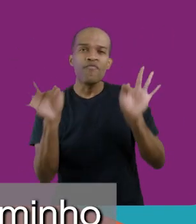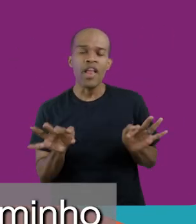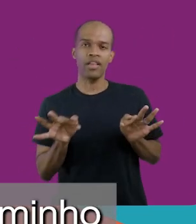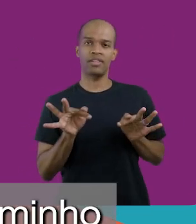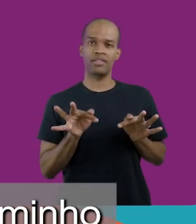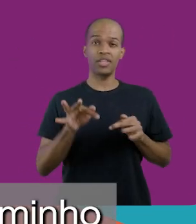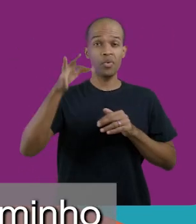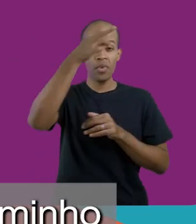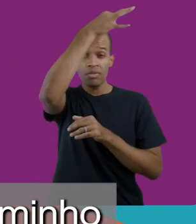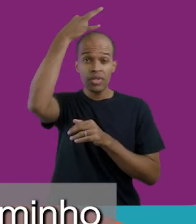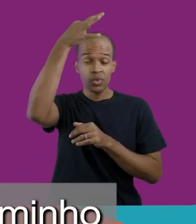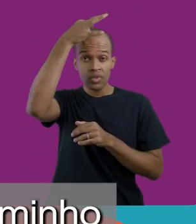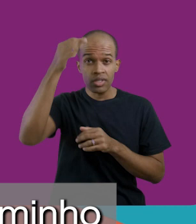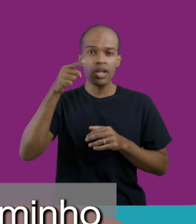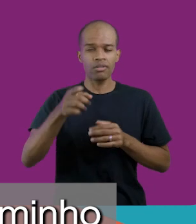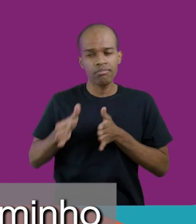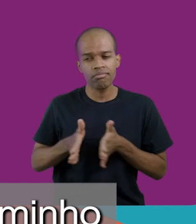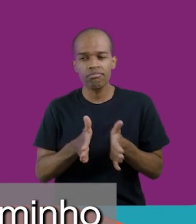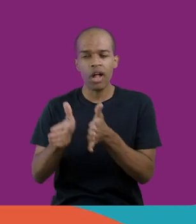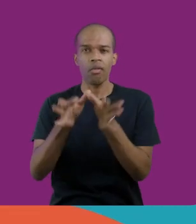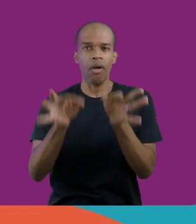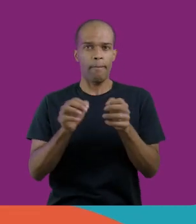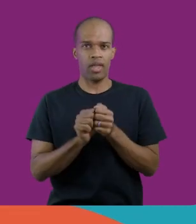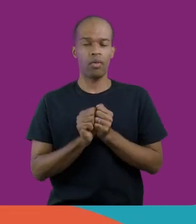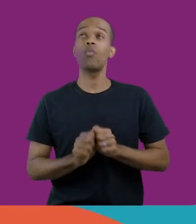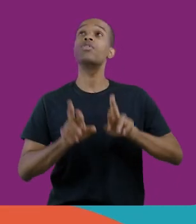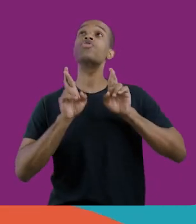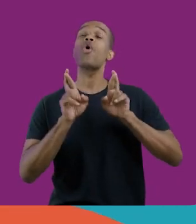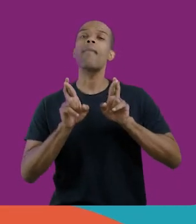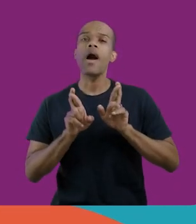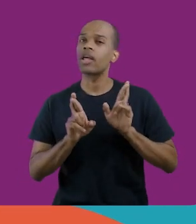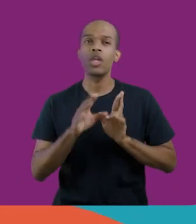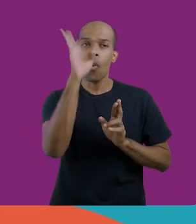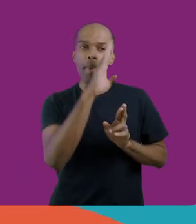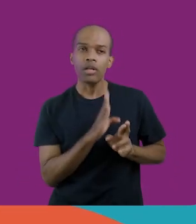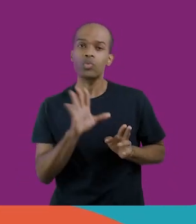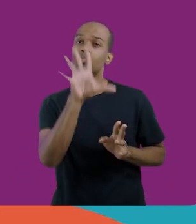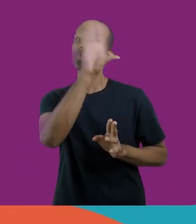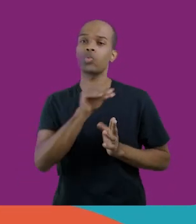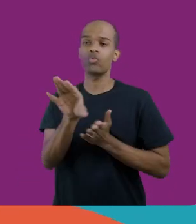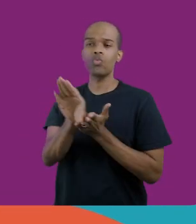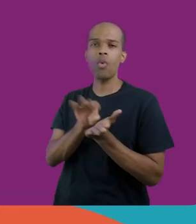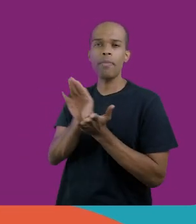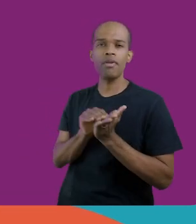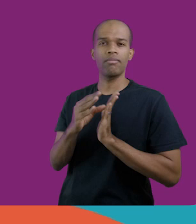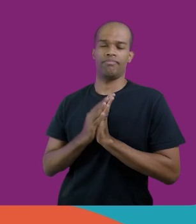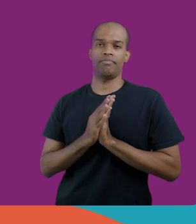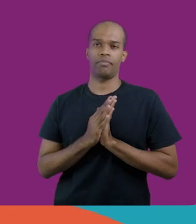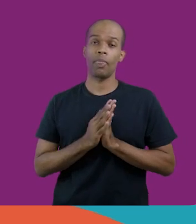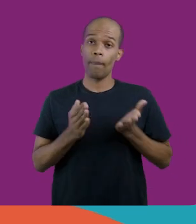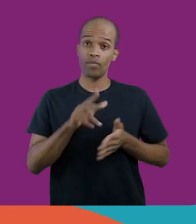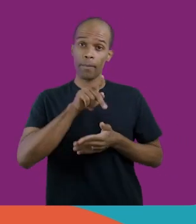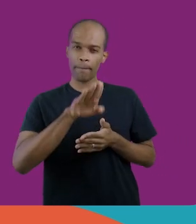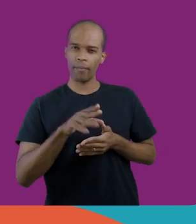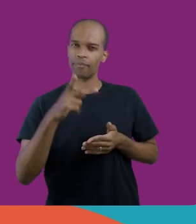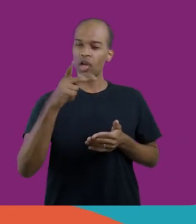que o Estado do Espírito Santo esteja neste caminho e espero que ele seja a inspiração para todo o Brasil. T.B.,